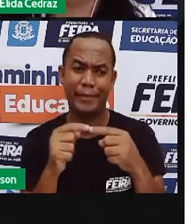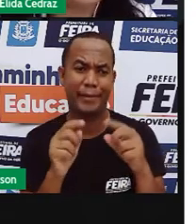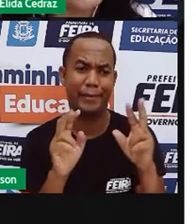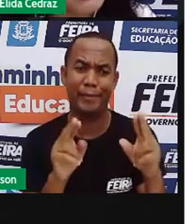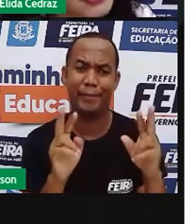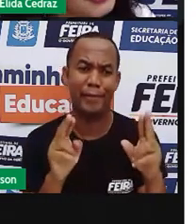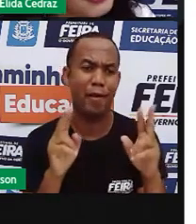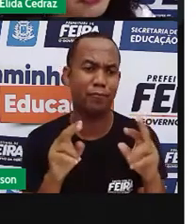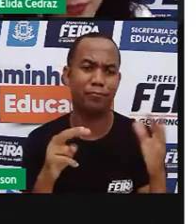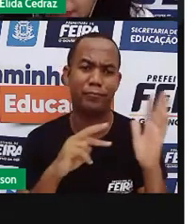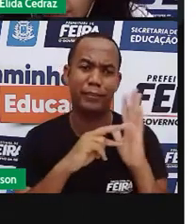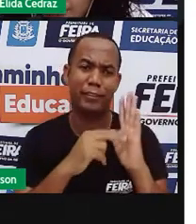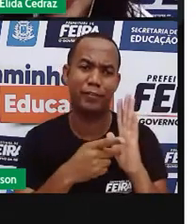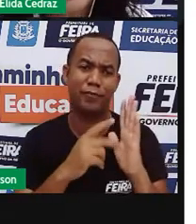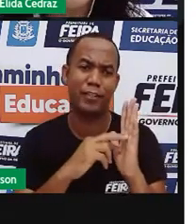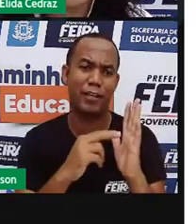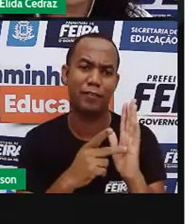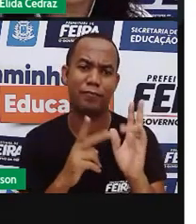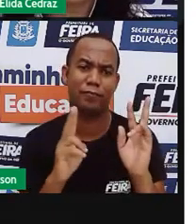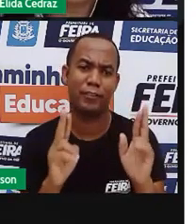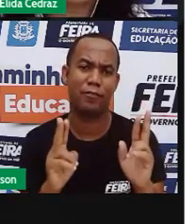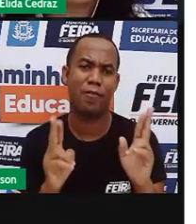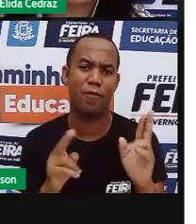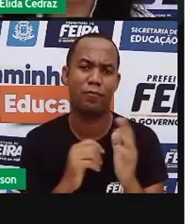tem o mesmo significado.